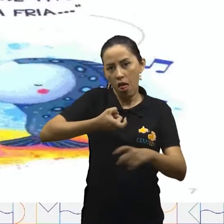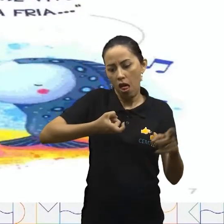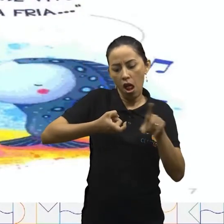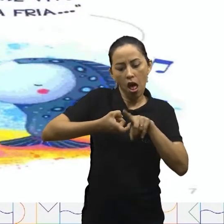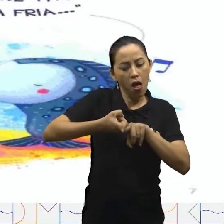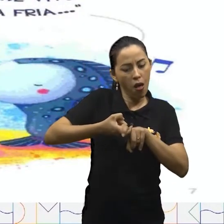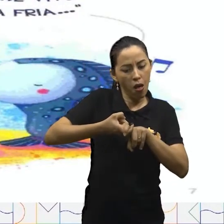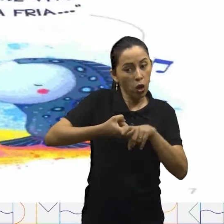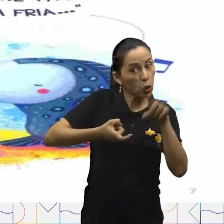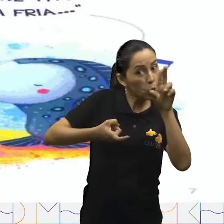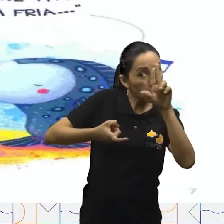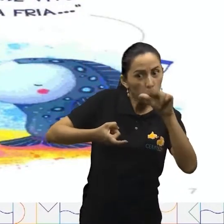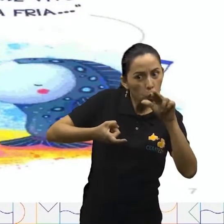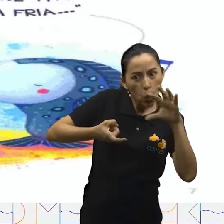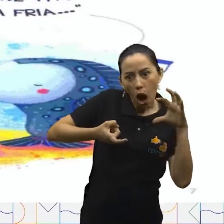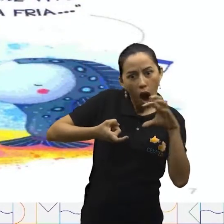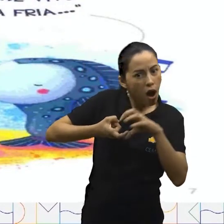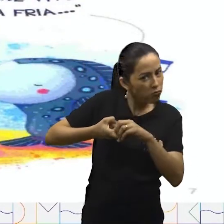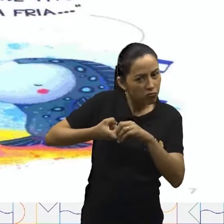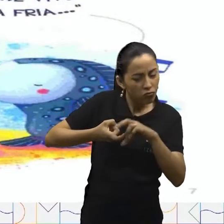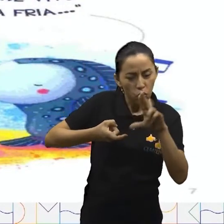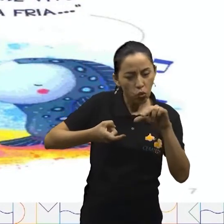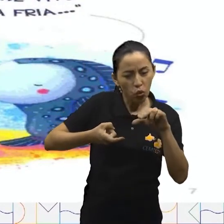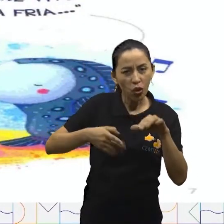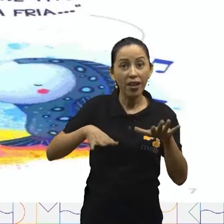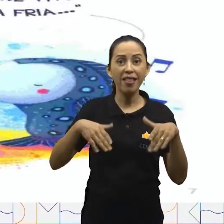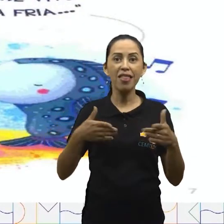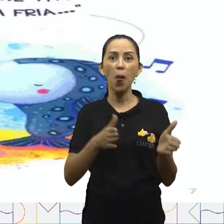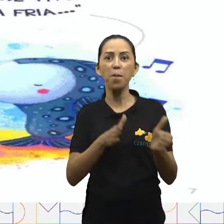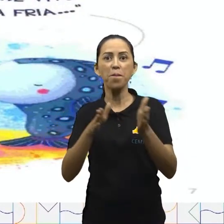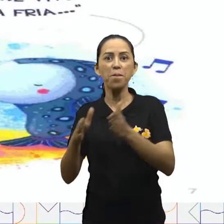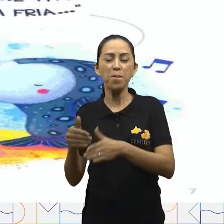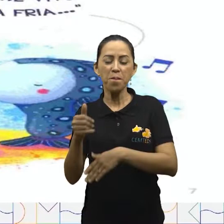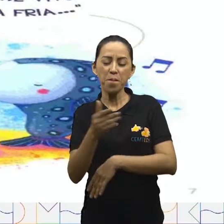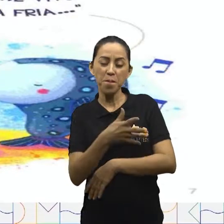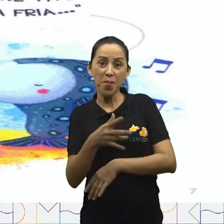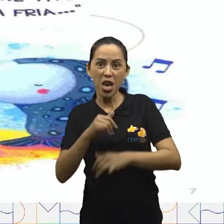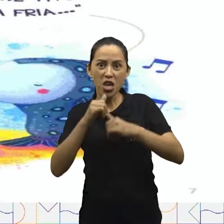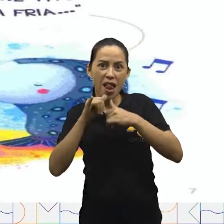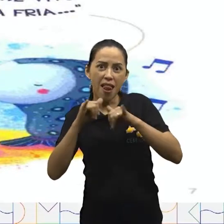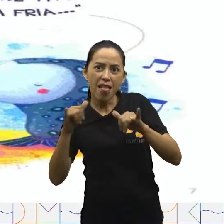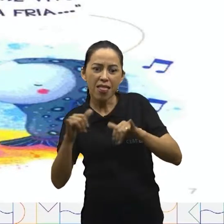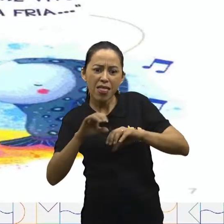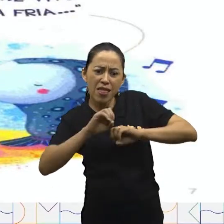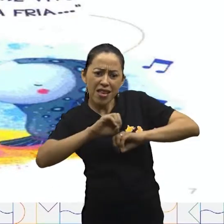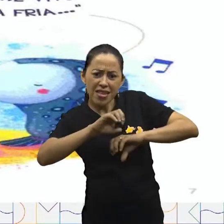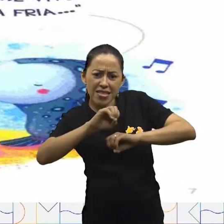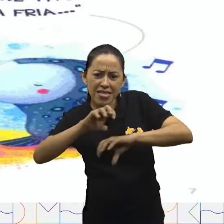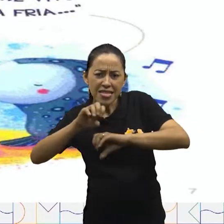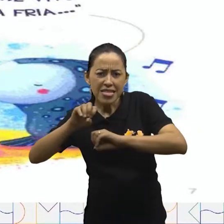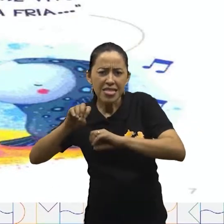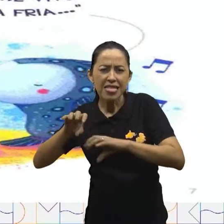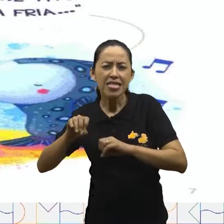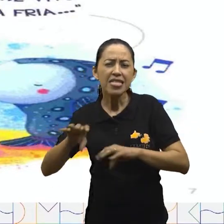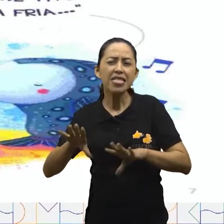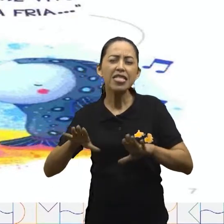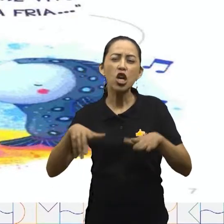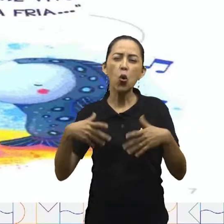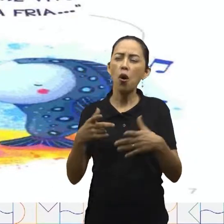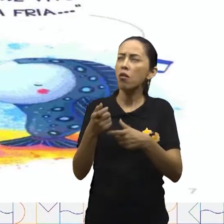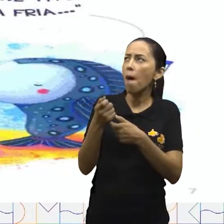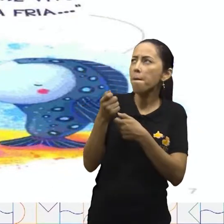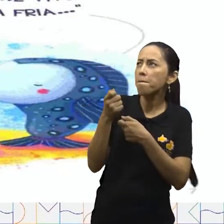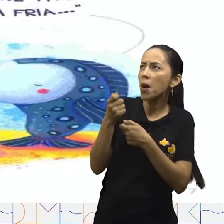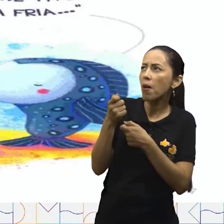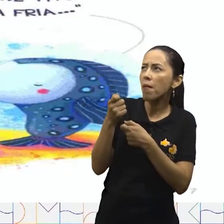O peixe elétrico ensina a fazer foguetes. Quando nosso foguete ficar pronto,